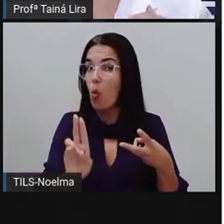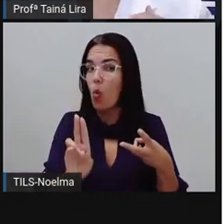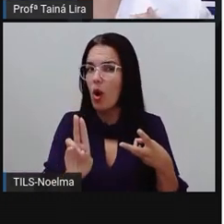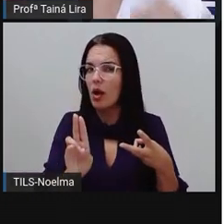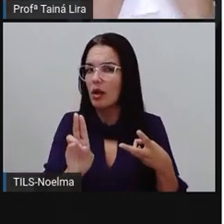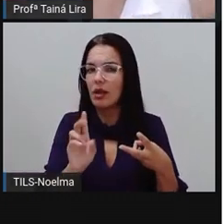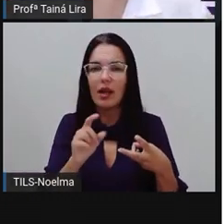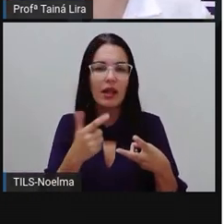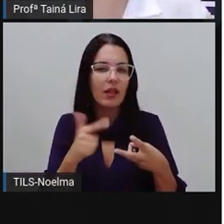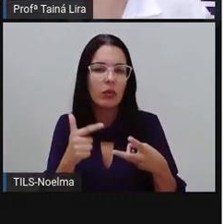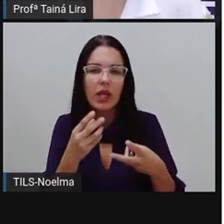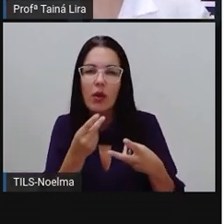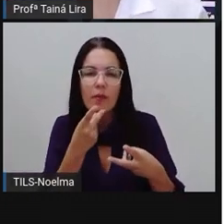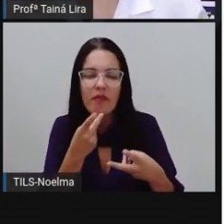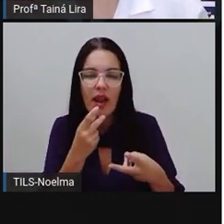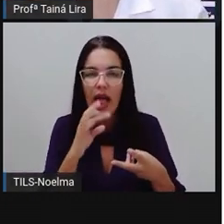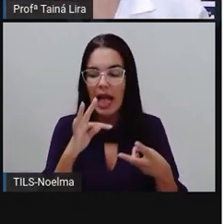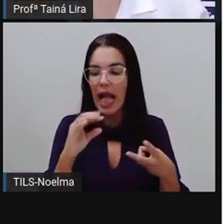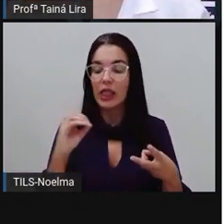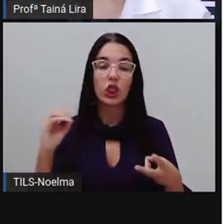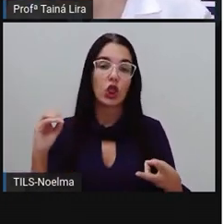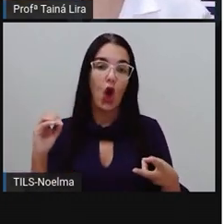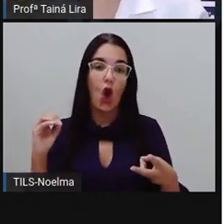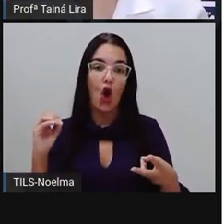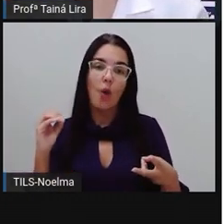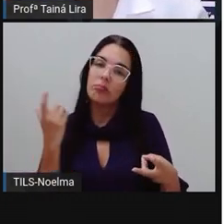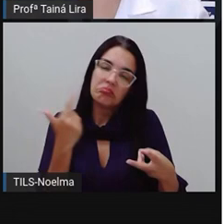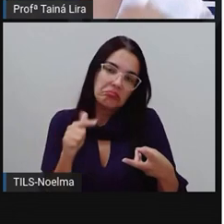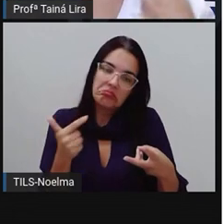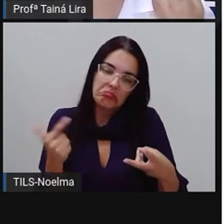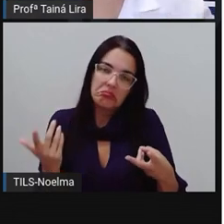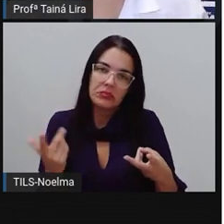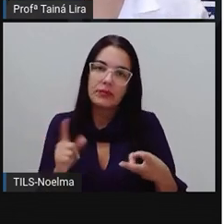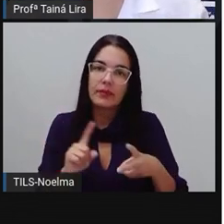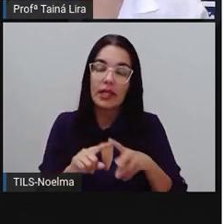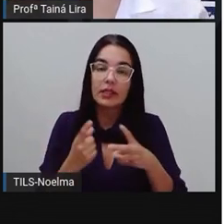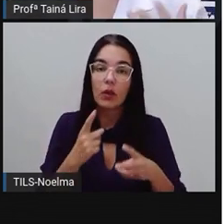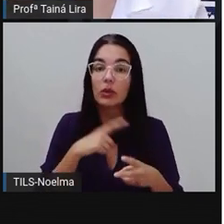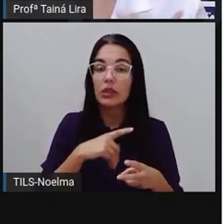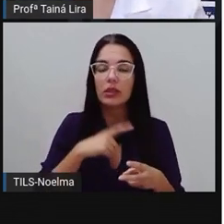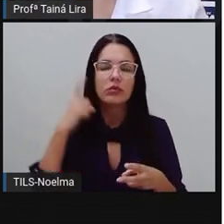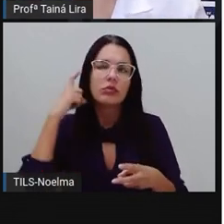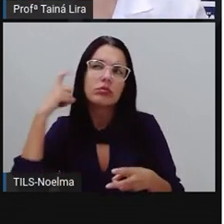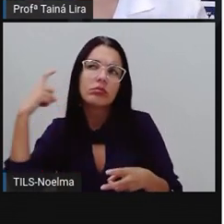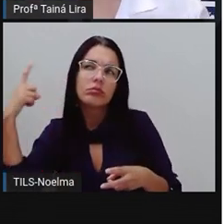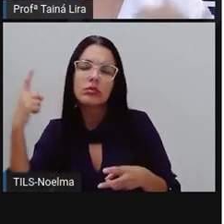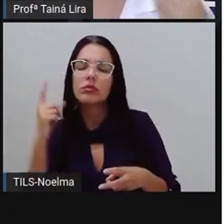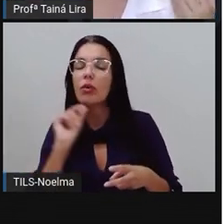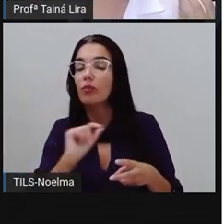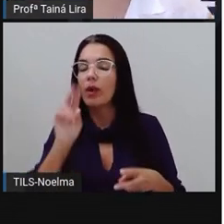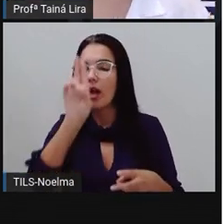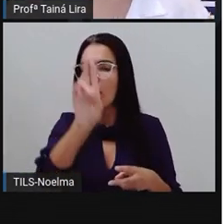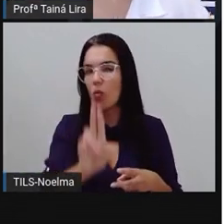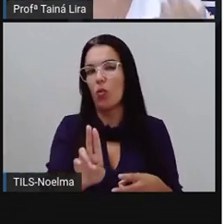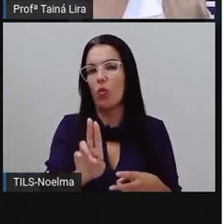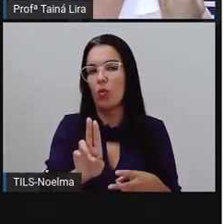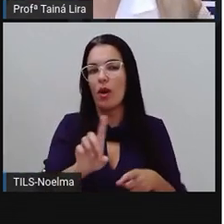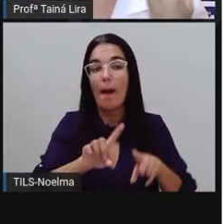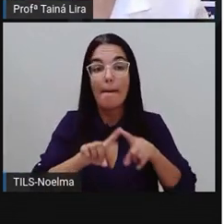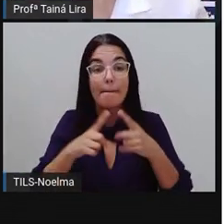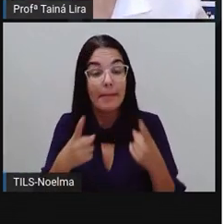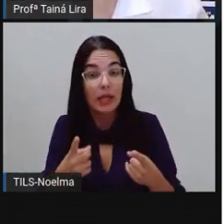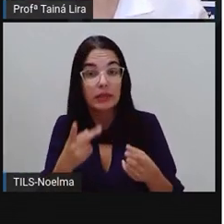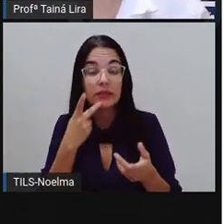gato, Não é verdade? A gente pronuncia gato. Então, parece que tem um u. Mas, na verdade, a